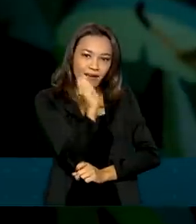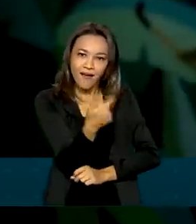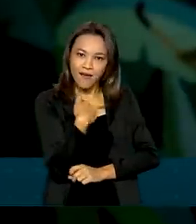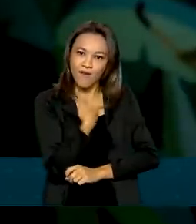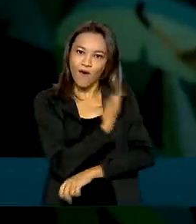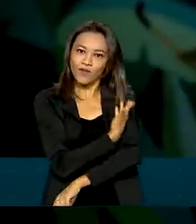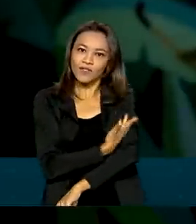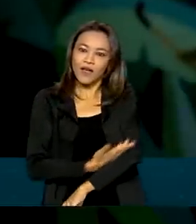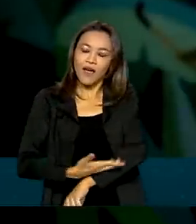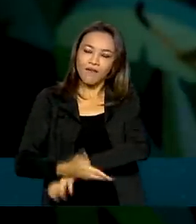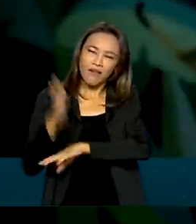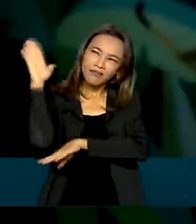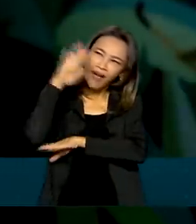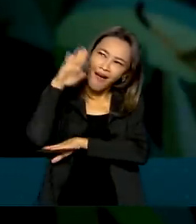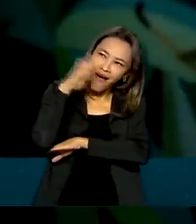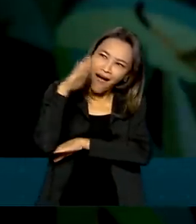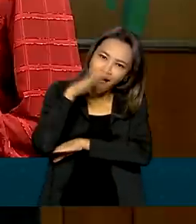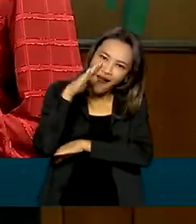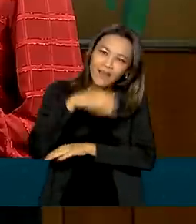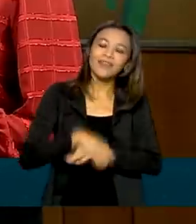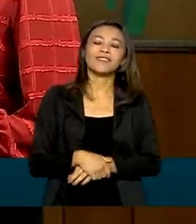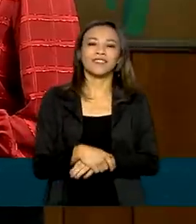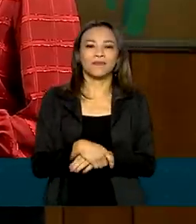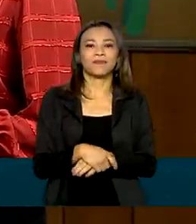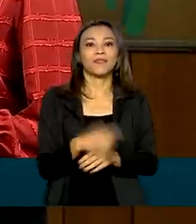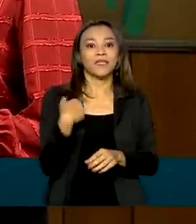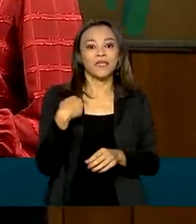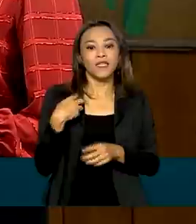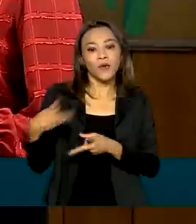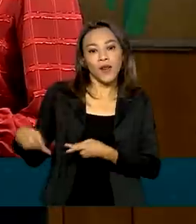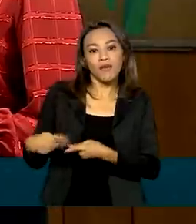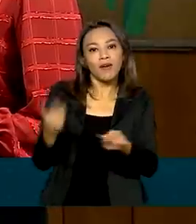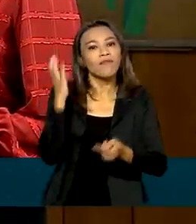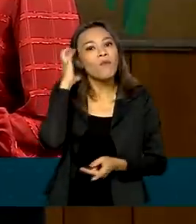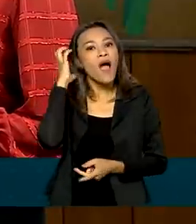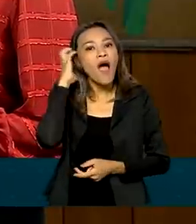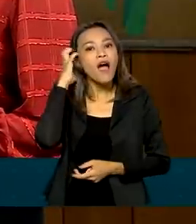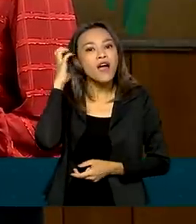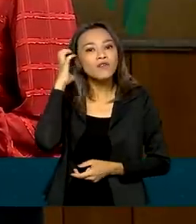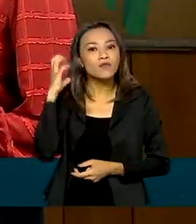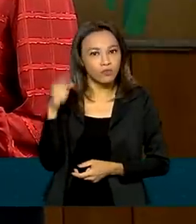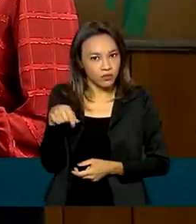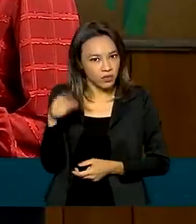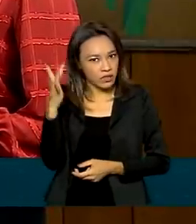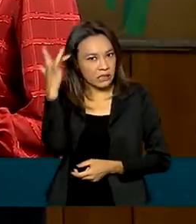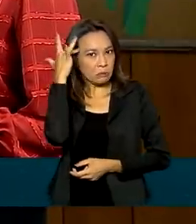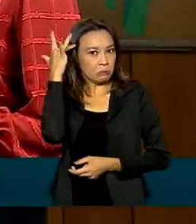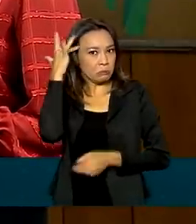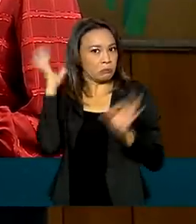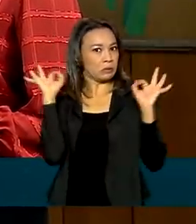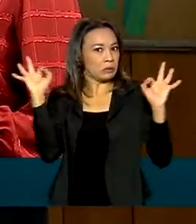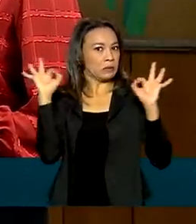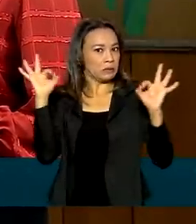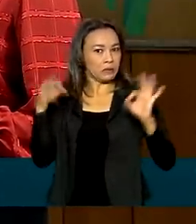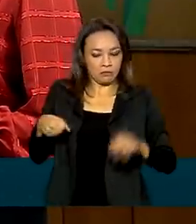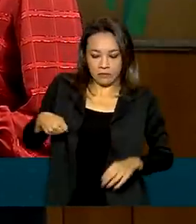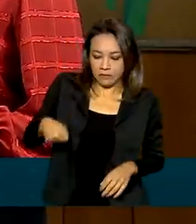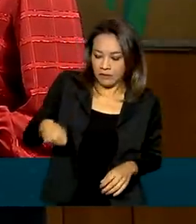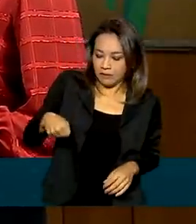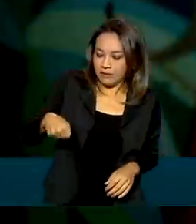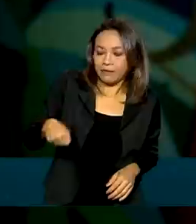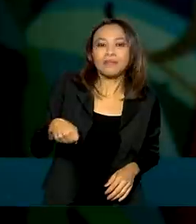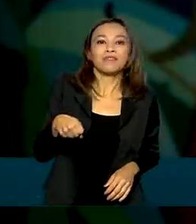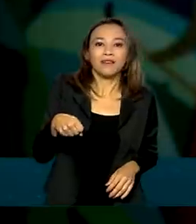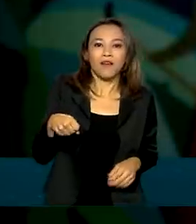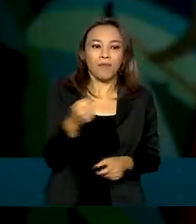óleo ou de leite linha. E levava um pequeno rádio, que era luxo naquela época, Mitsubishi, com capa de